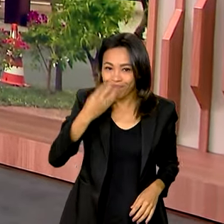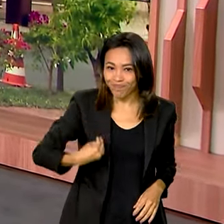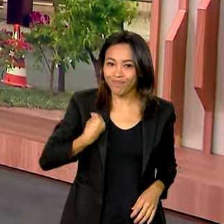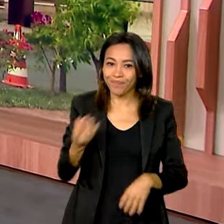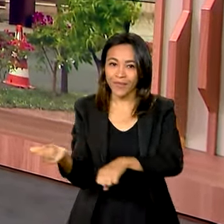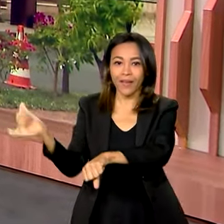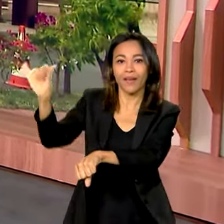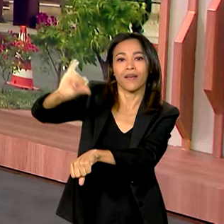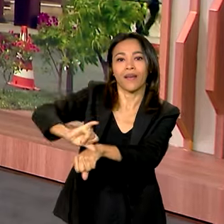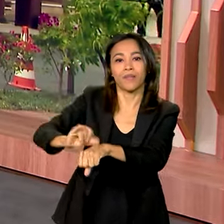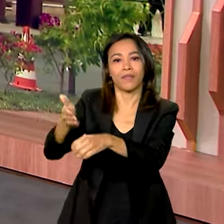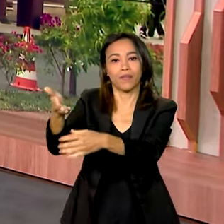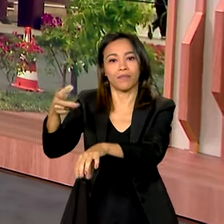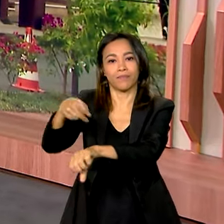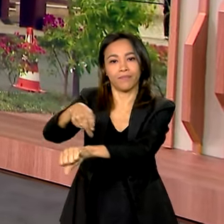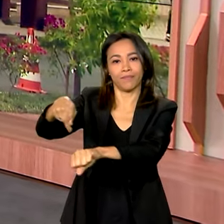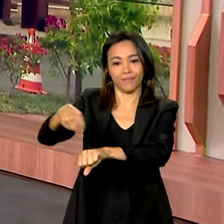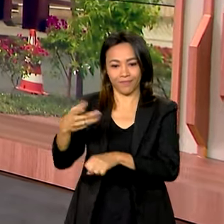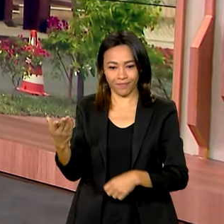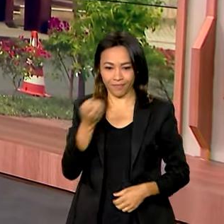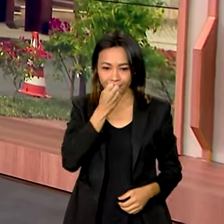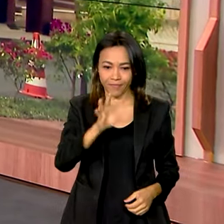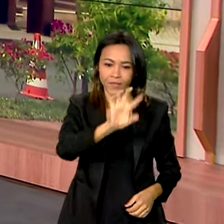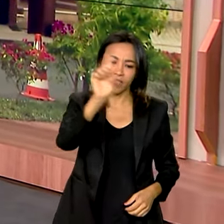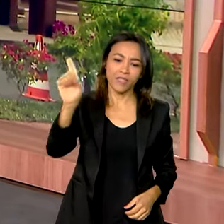capital Assunção. Bom dia, Pablo.